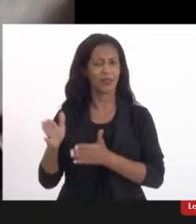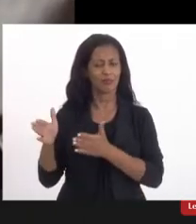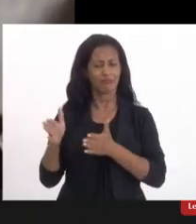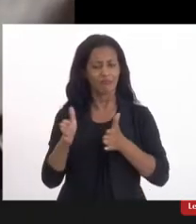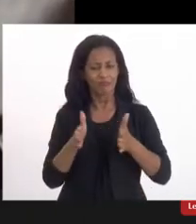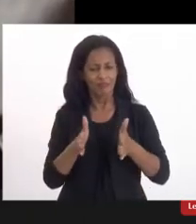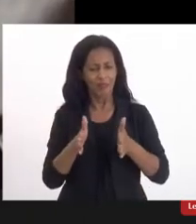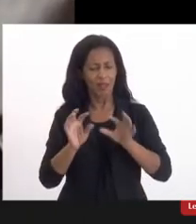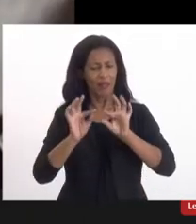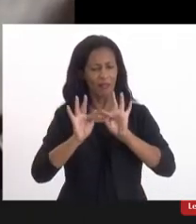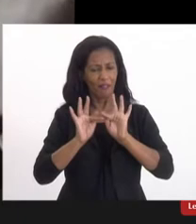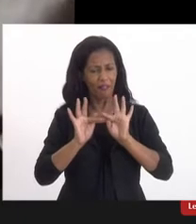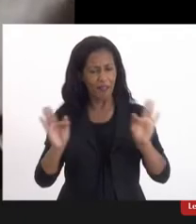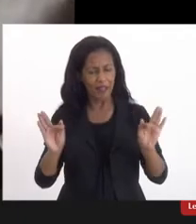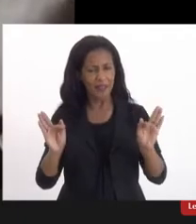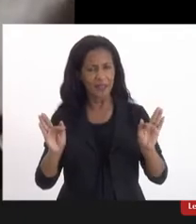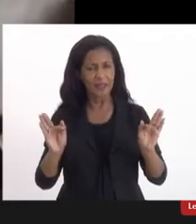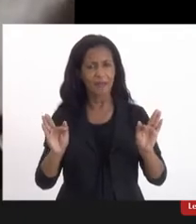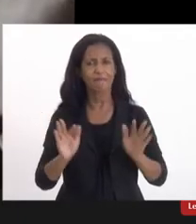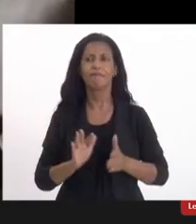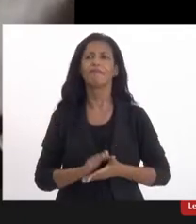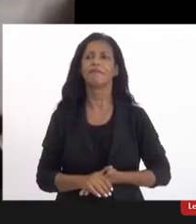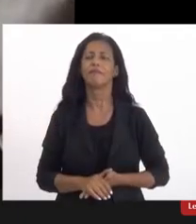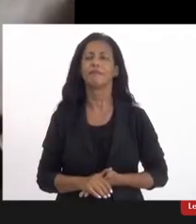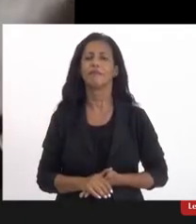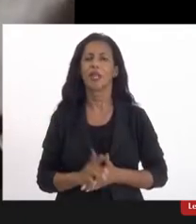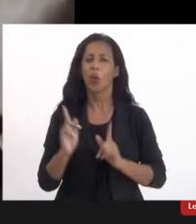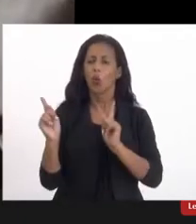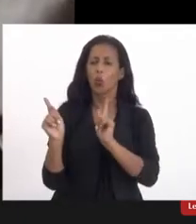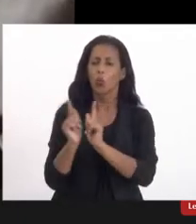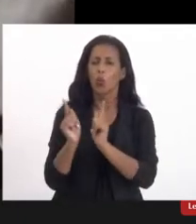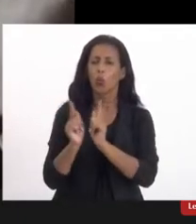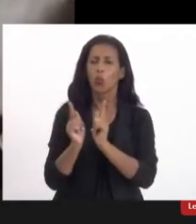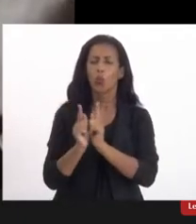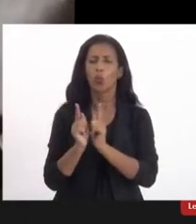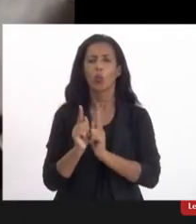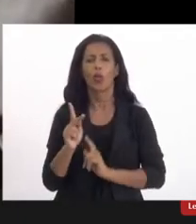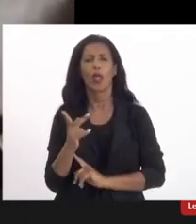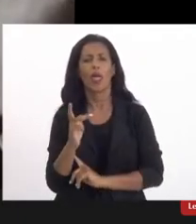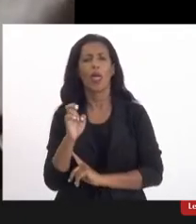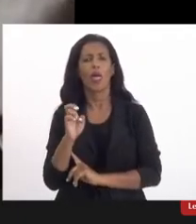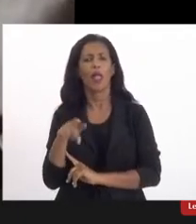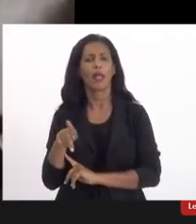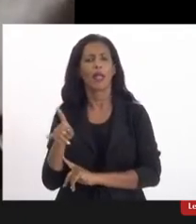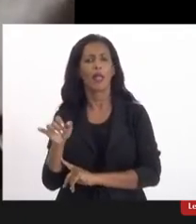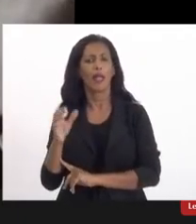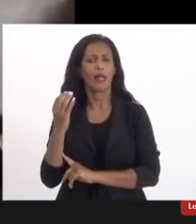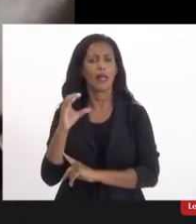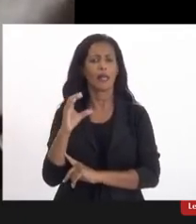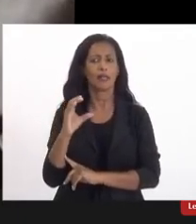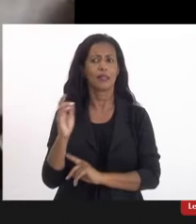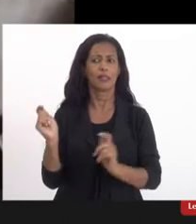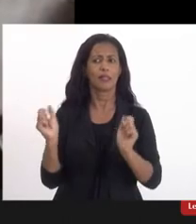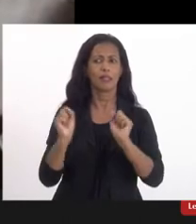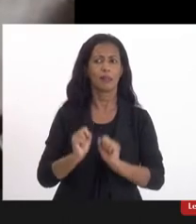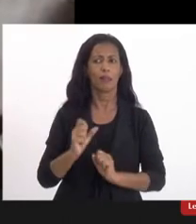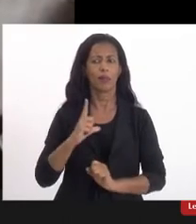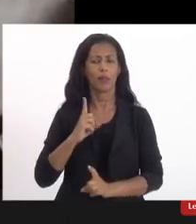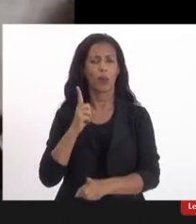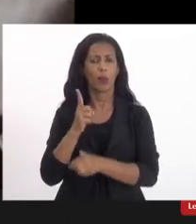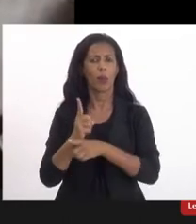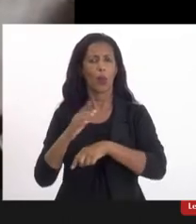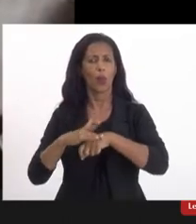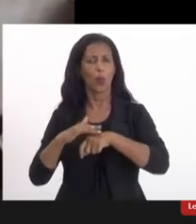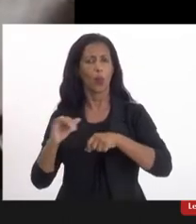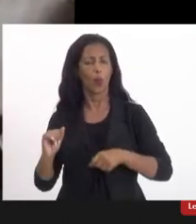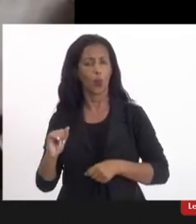uma frase que muito curtinha na verdade da Ellen Keller falando que a ciência poderá ter encontrado a cura